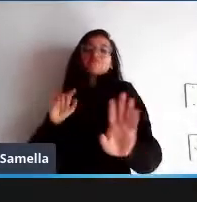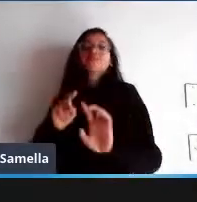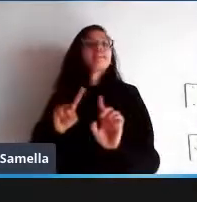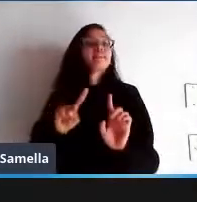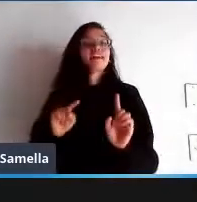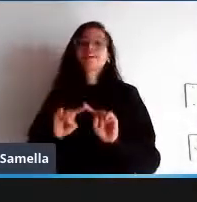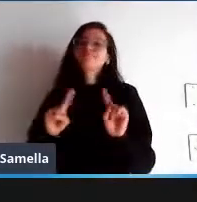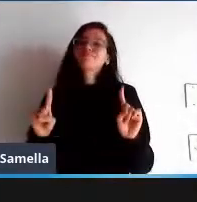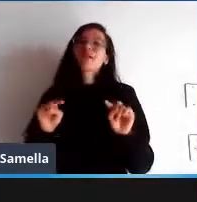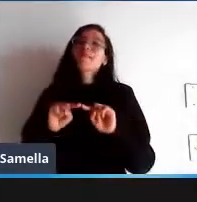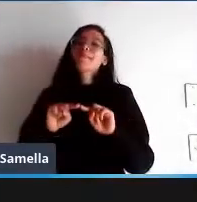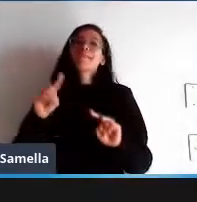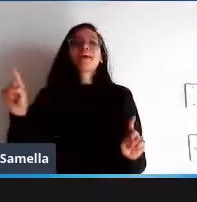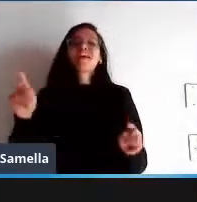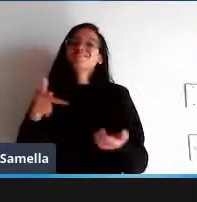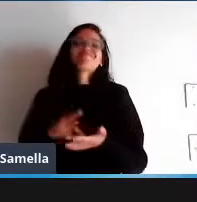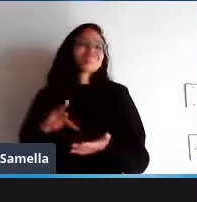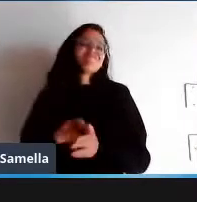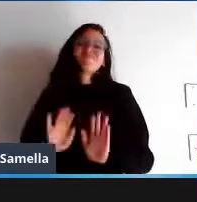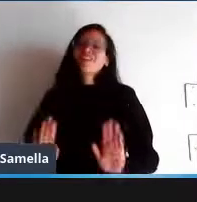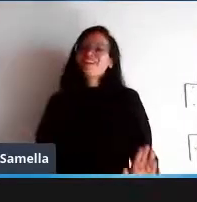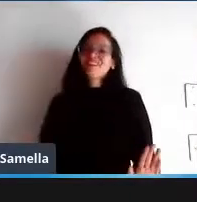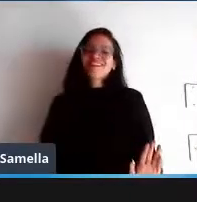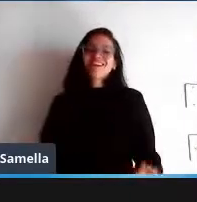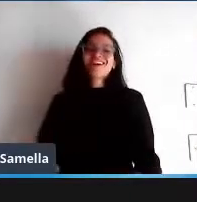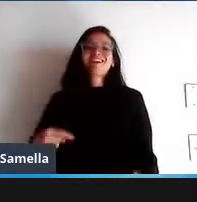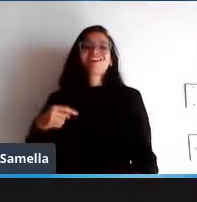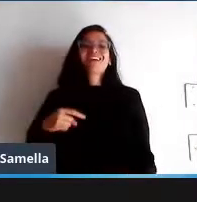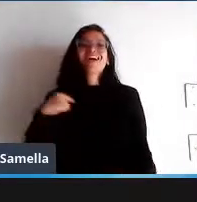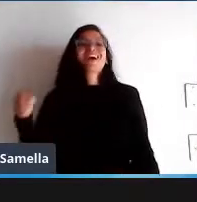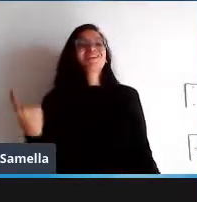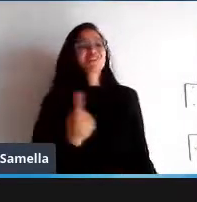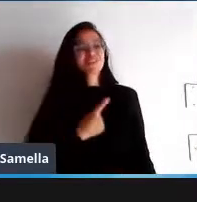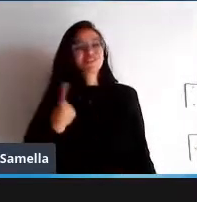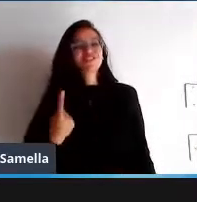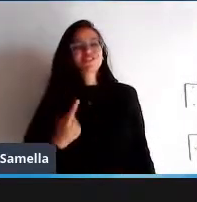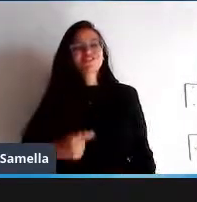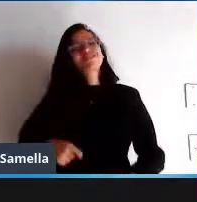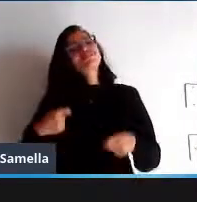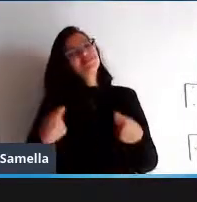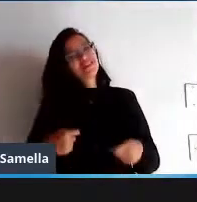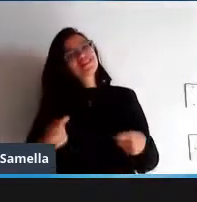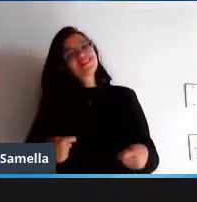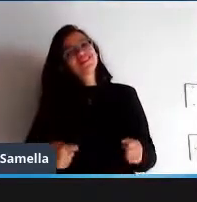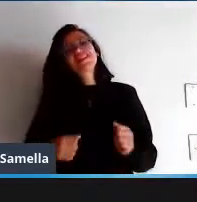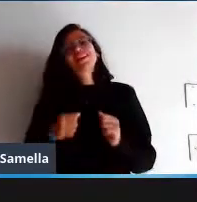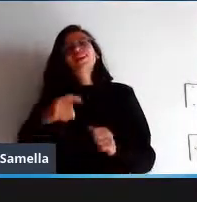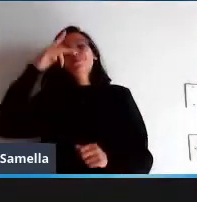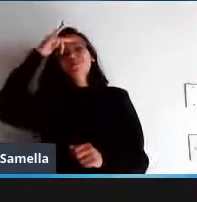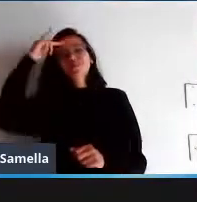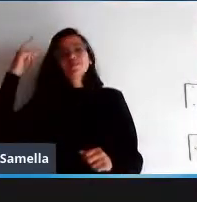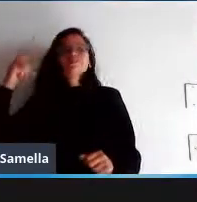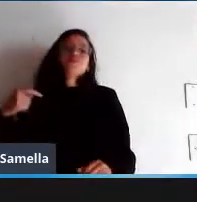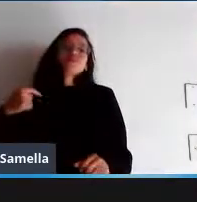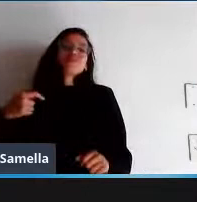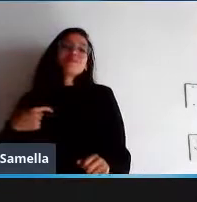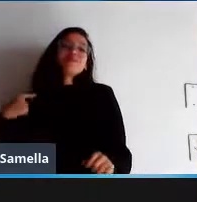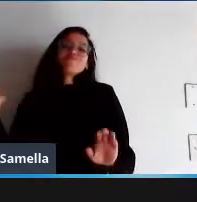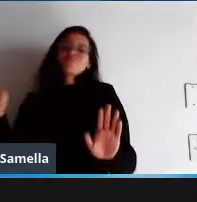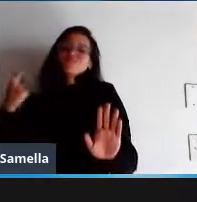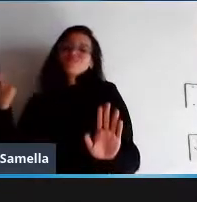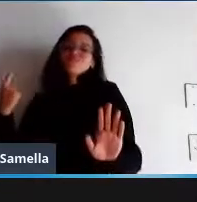isso no fundo não é verdade você de alguma forma sente falta de outras pessoas e pessoas isoladas